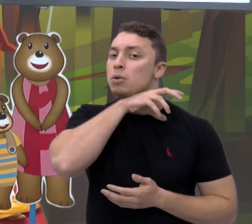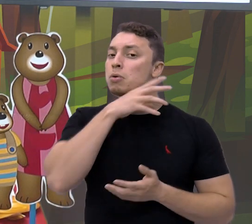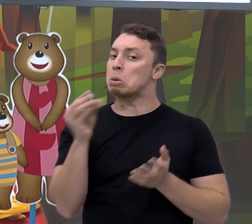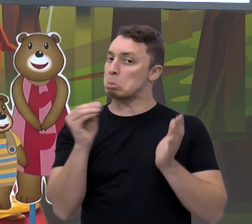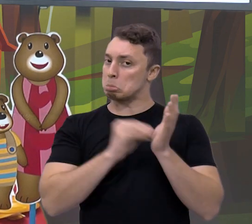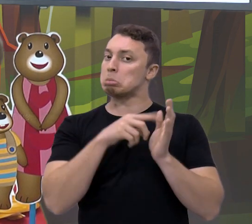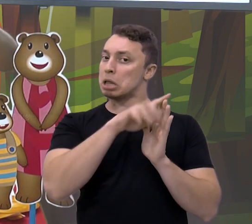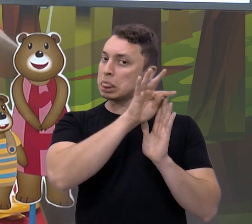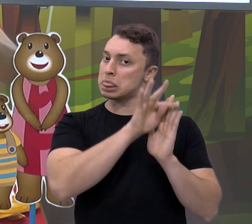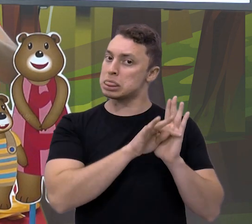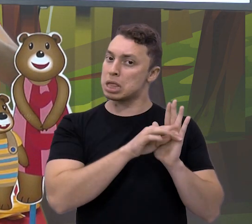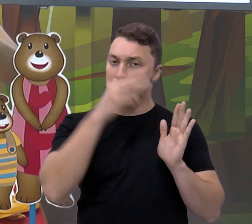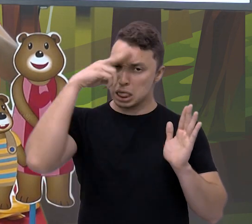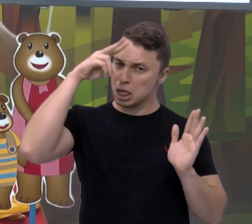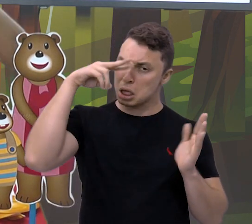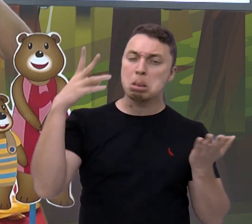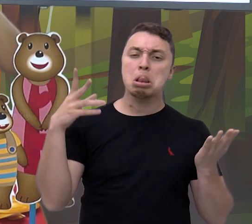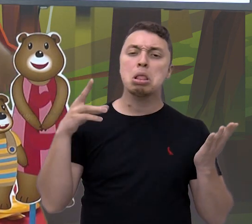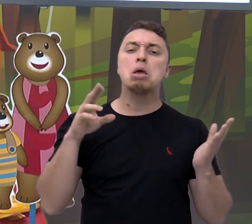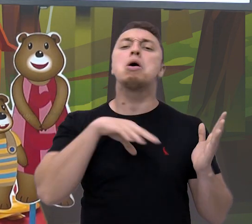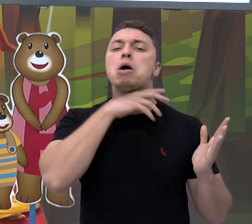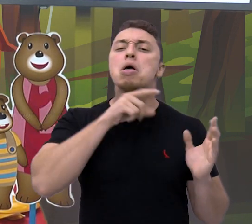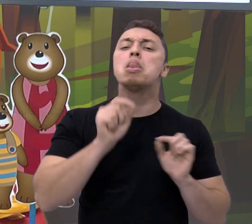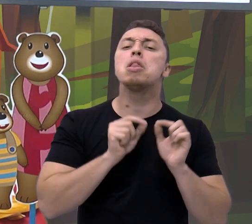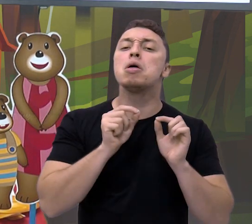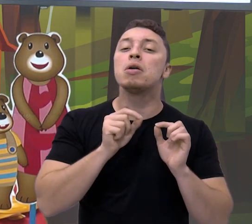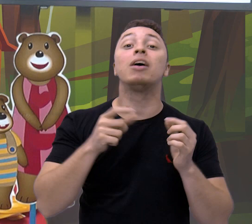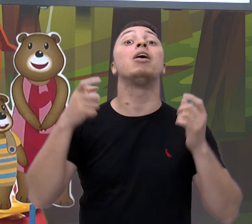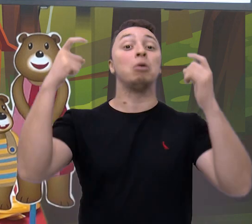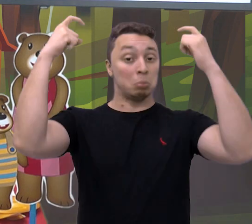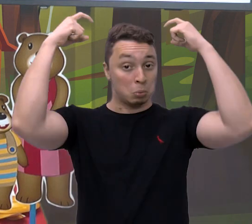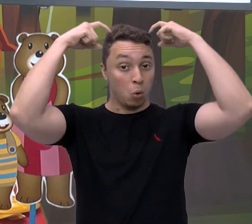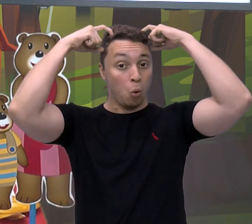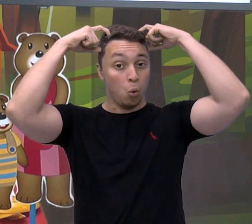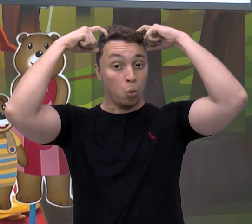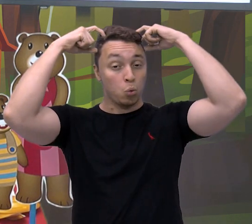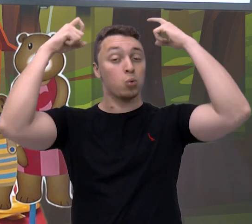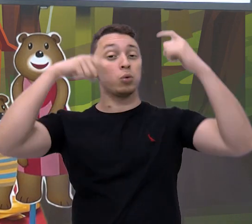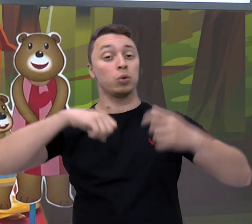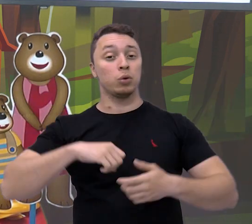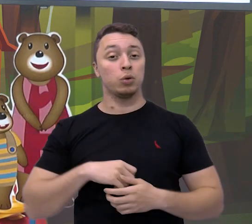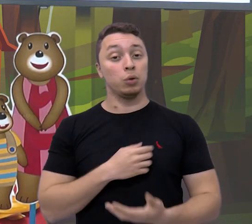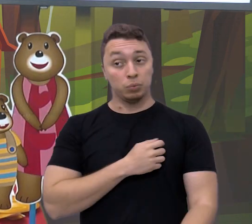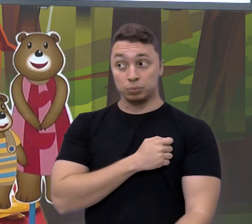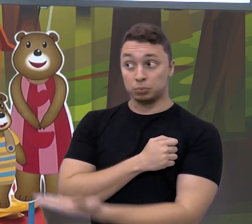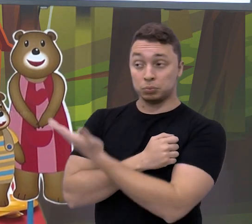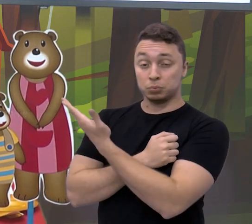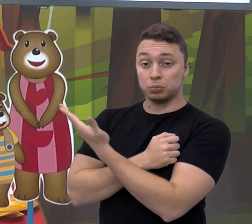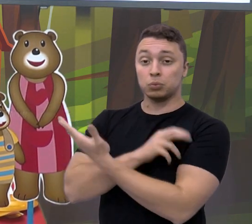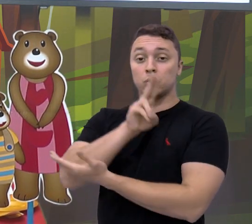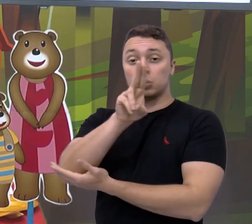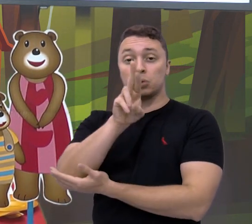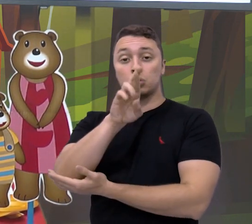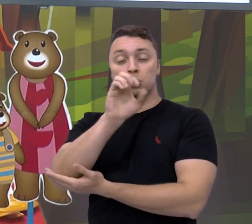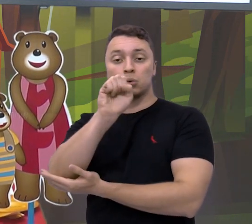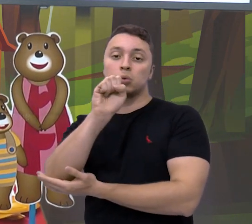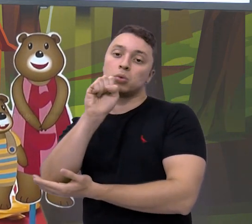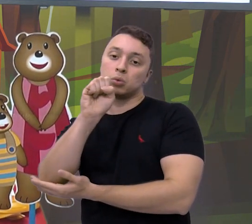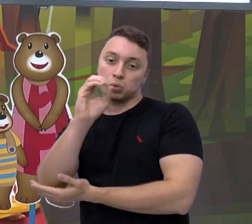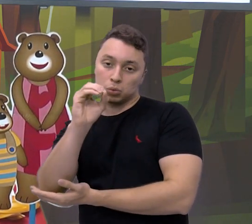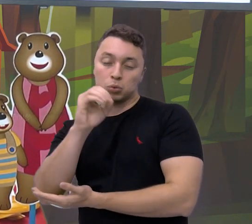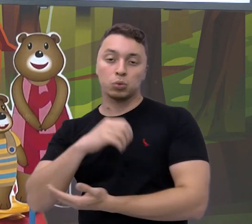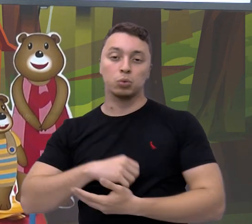história. Que animal é esse? Urso. Eu tenho aqui a plaquinha, ó, com esse nome, urso.